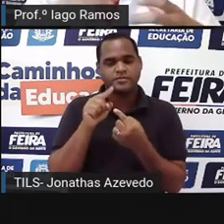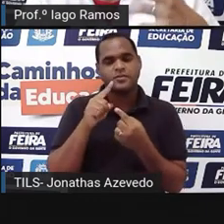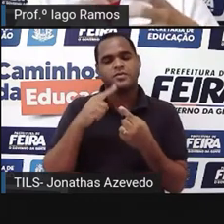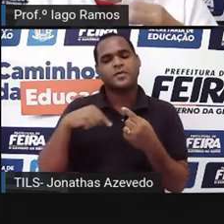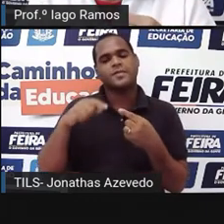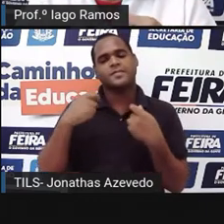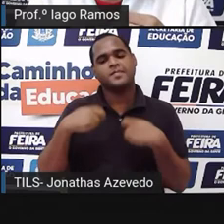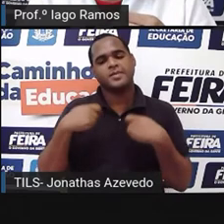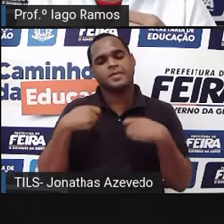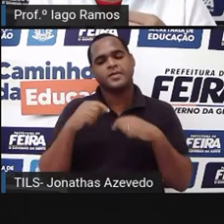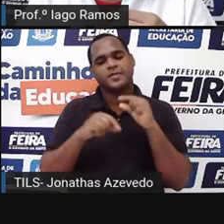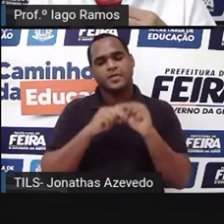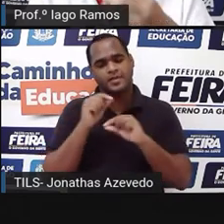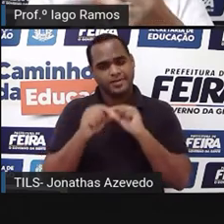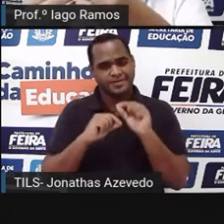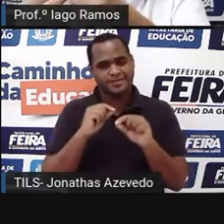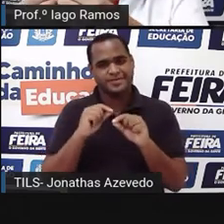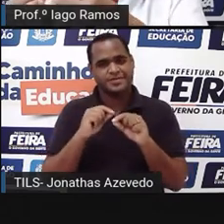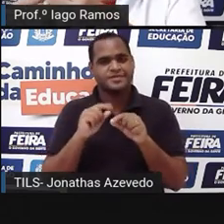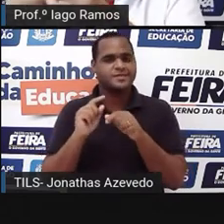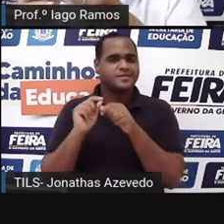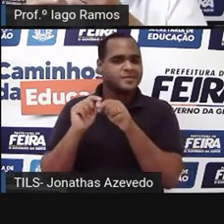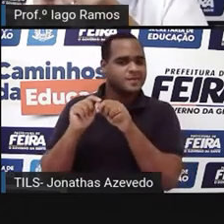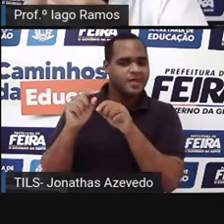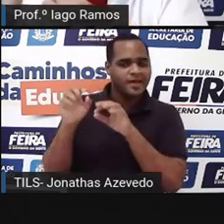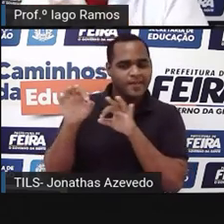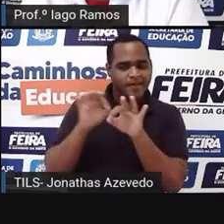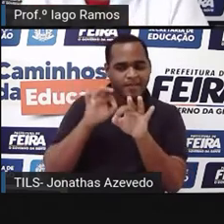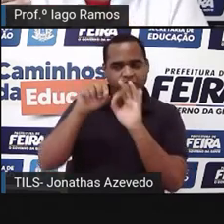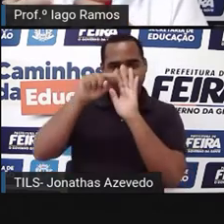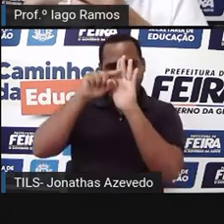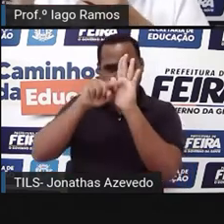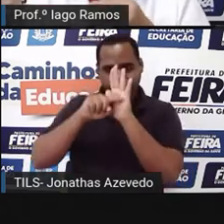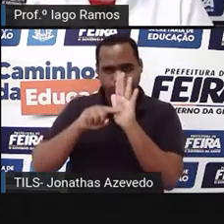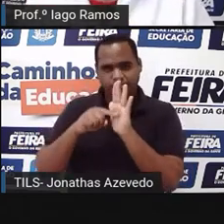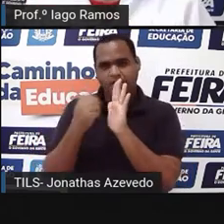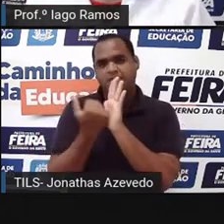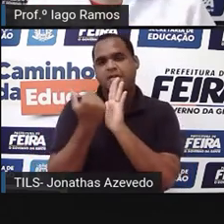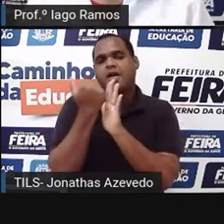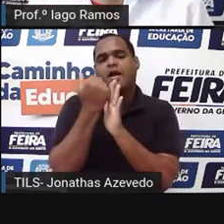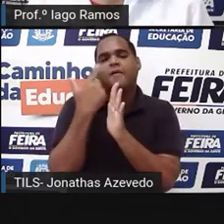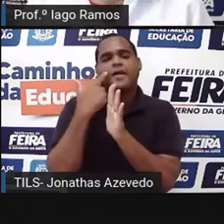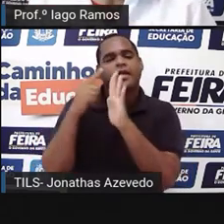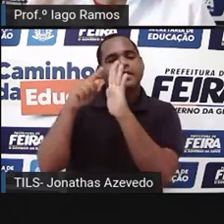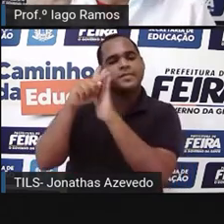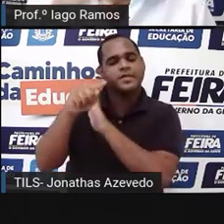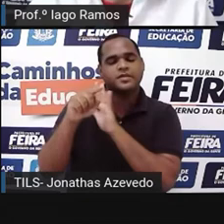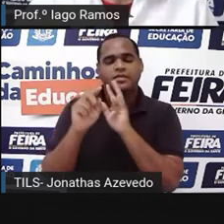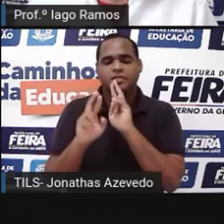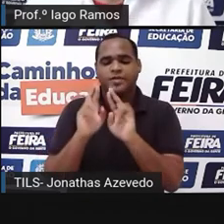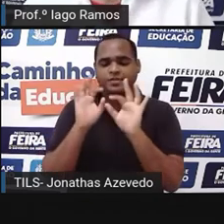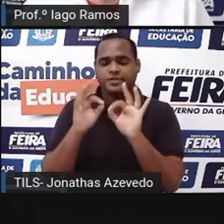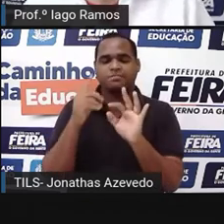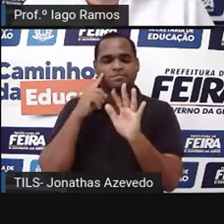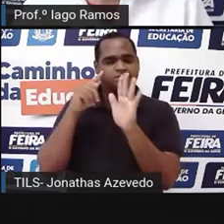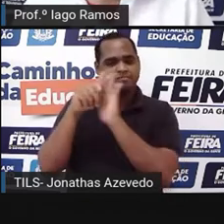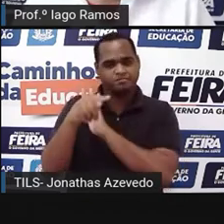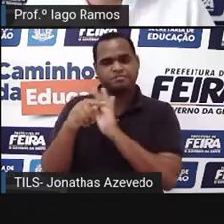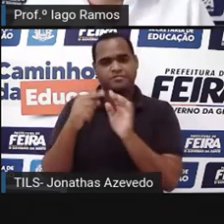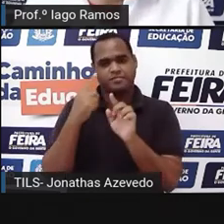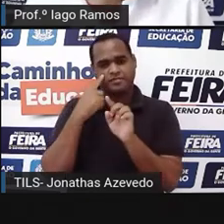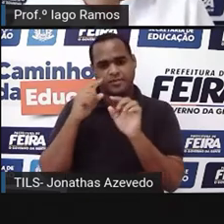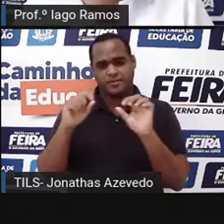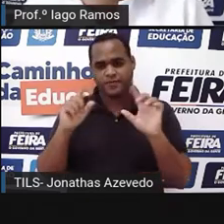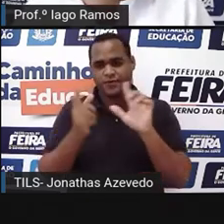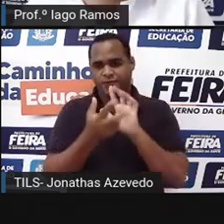fazer uma análise a mais para responder a pergunta, tá bom? A figura mostra uma